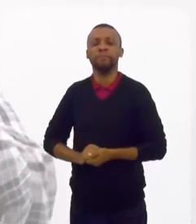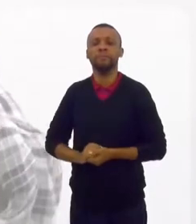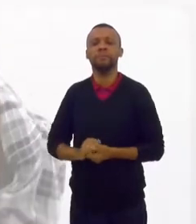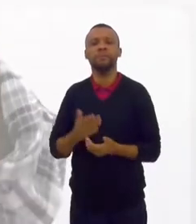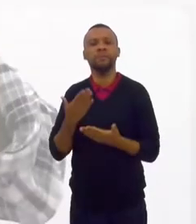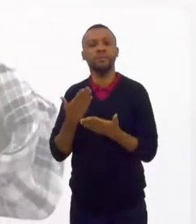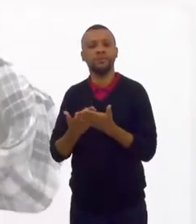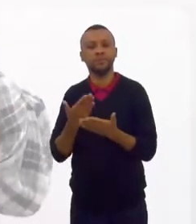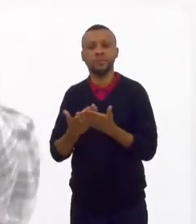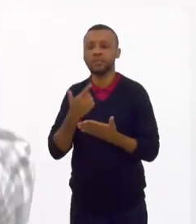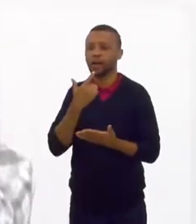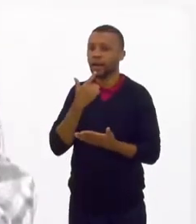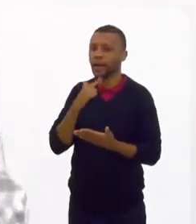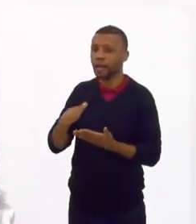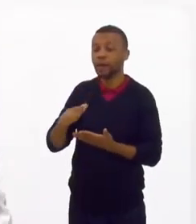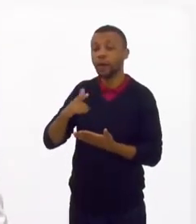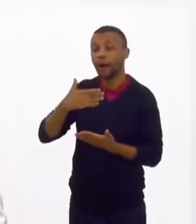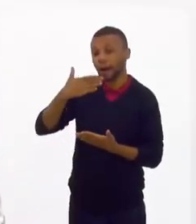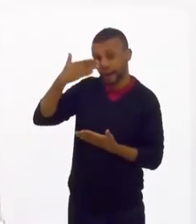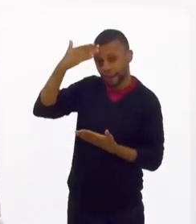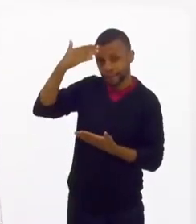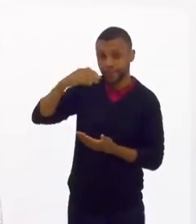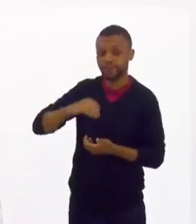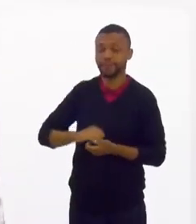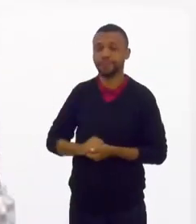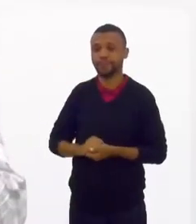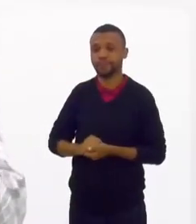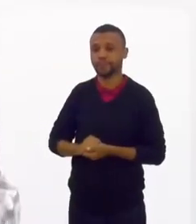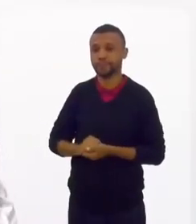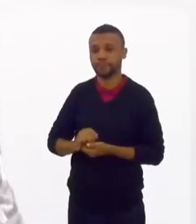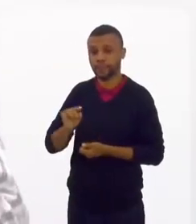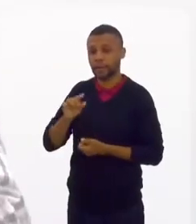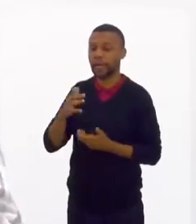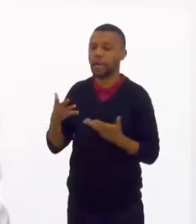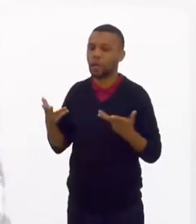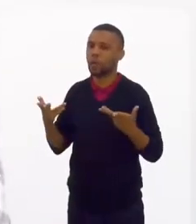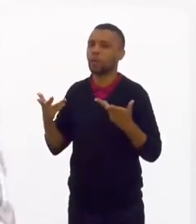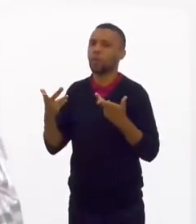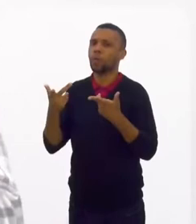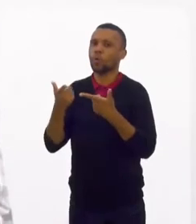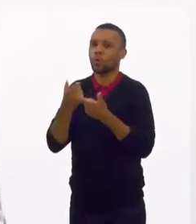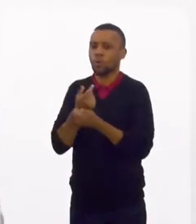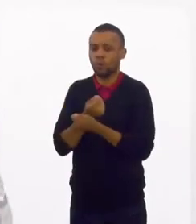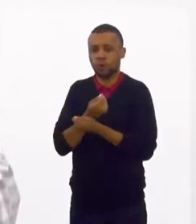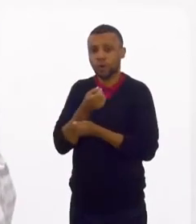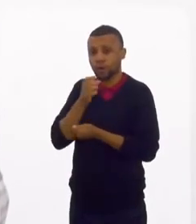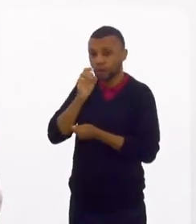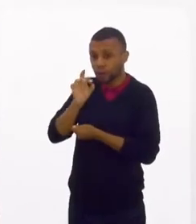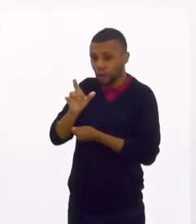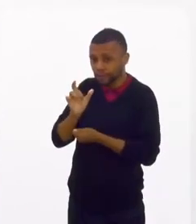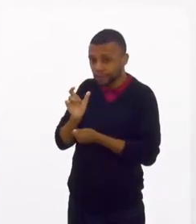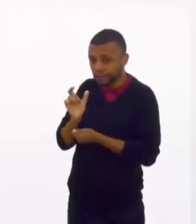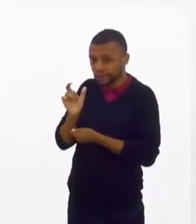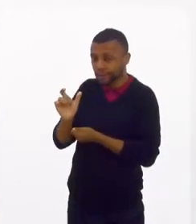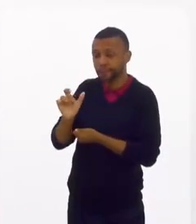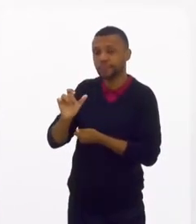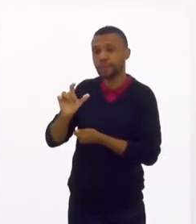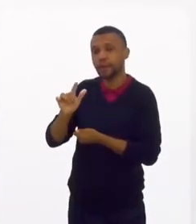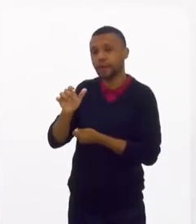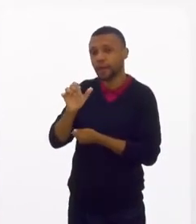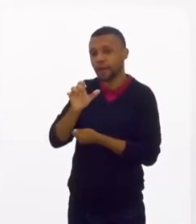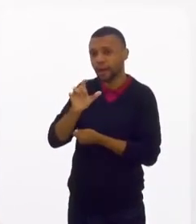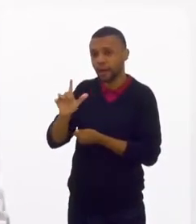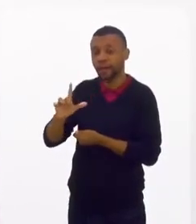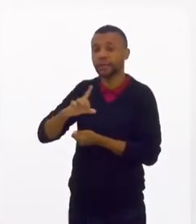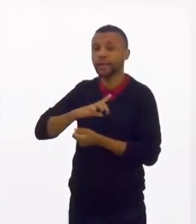Estudar a língua árabe, se aprofundar na língua árabe, porque a língua árabe é rica. Somente a palavra leão tem